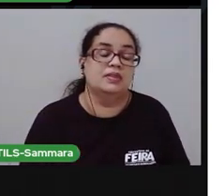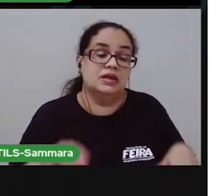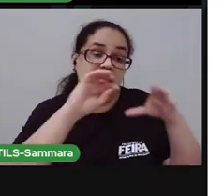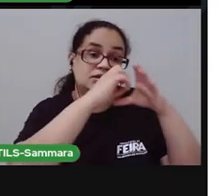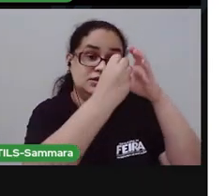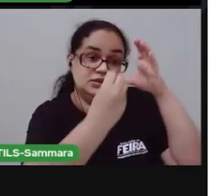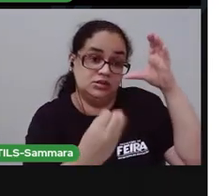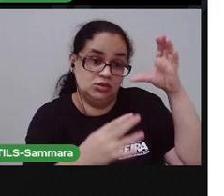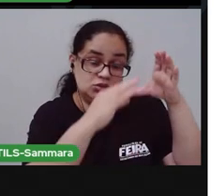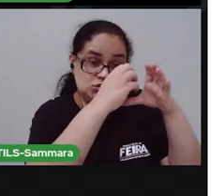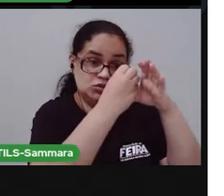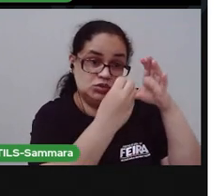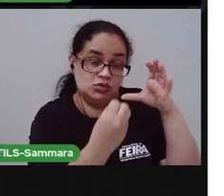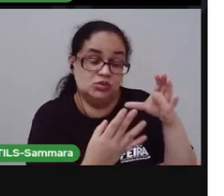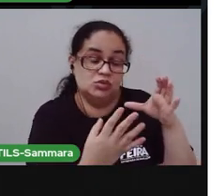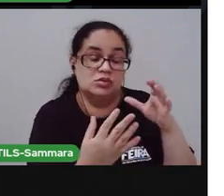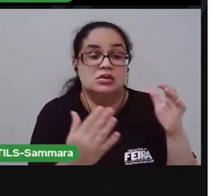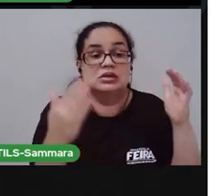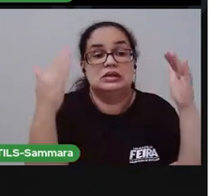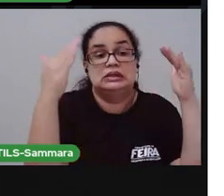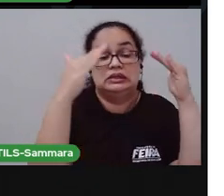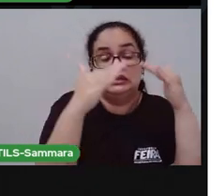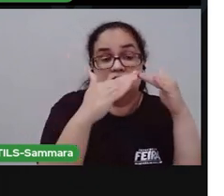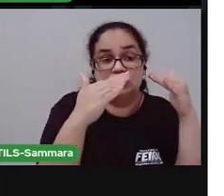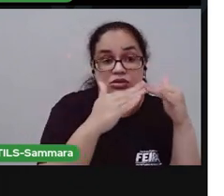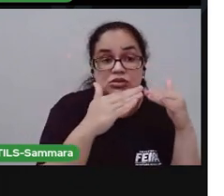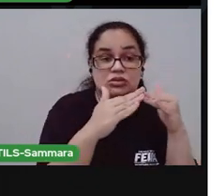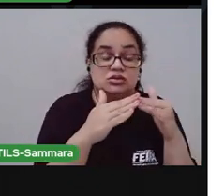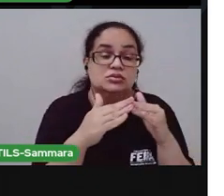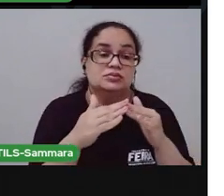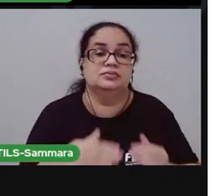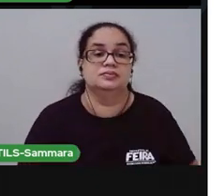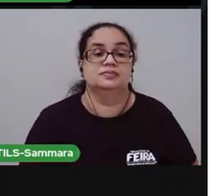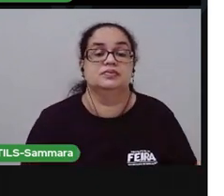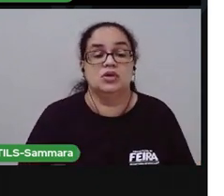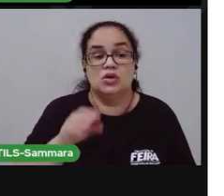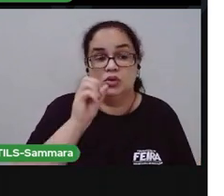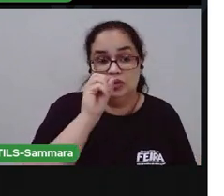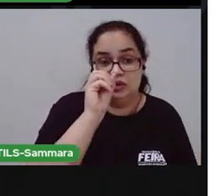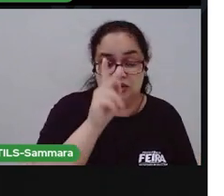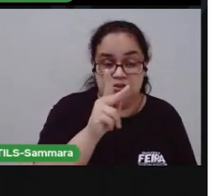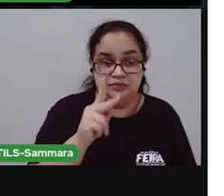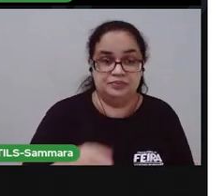características de um ambiente, de uma casa, de uma moradia, tá bom?